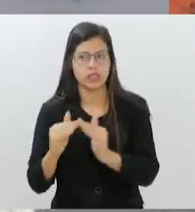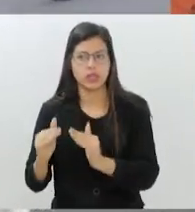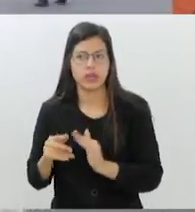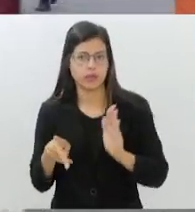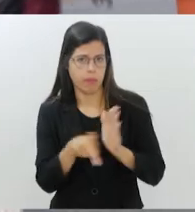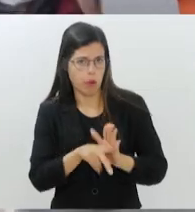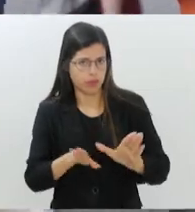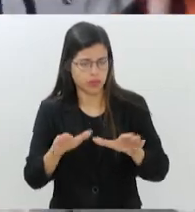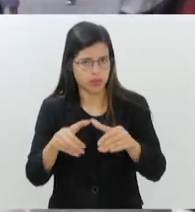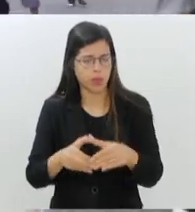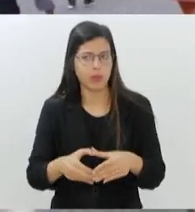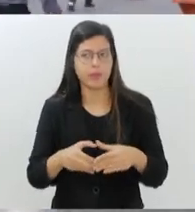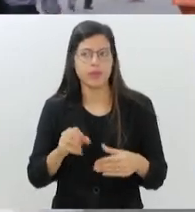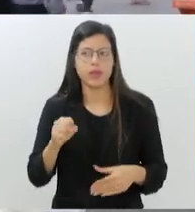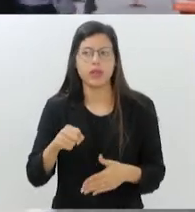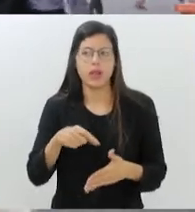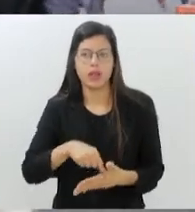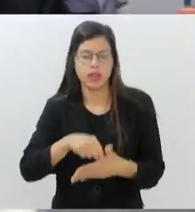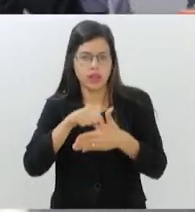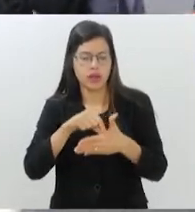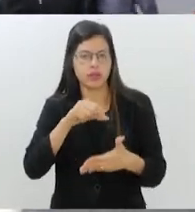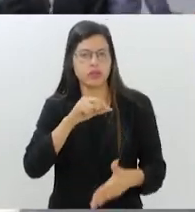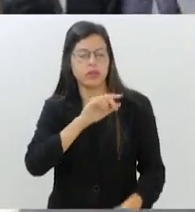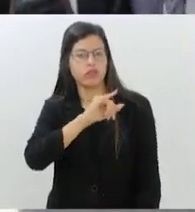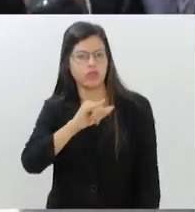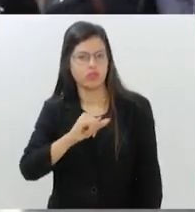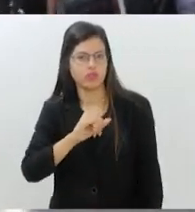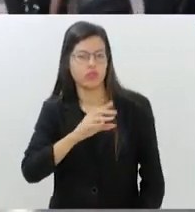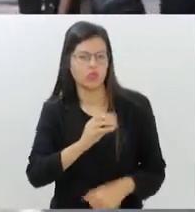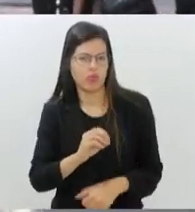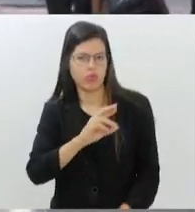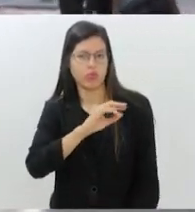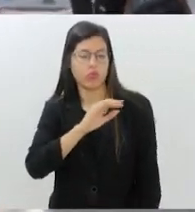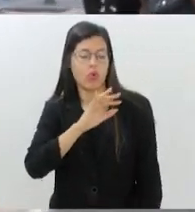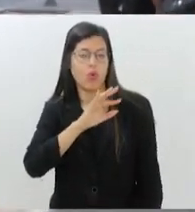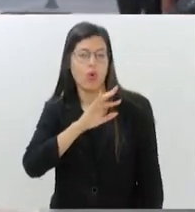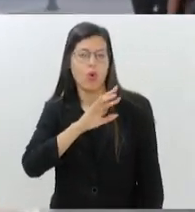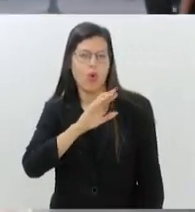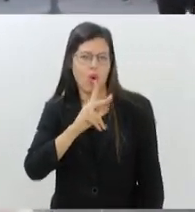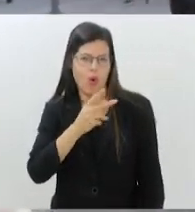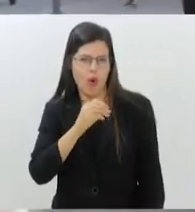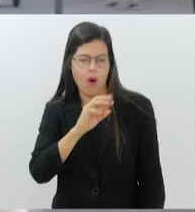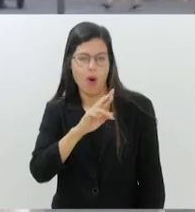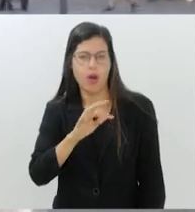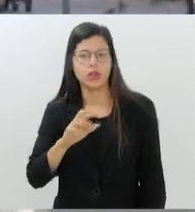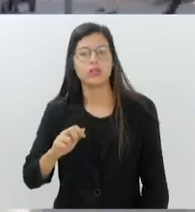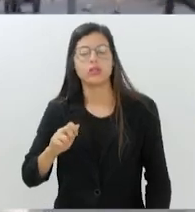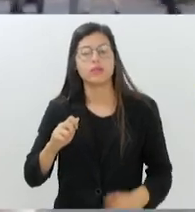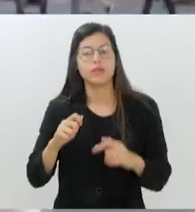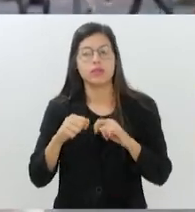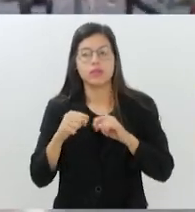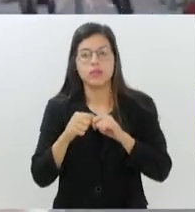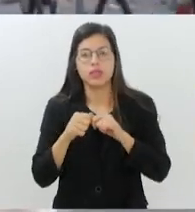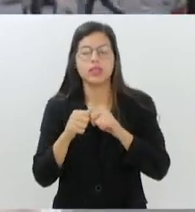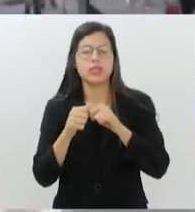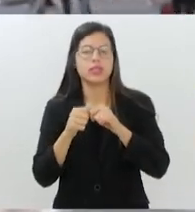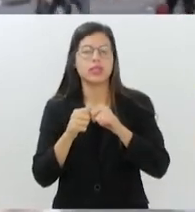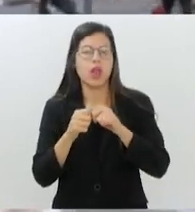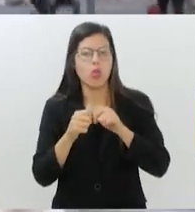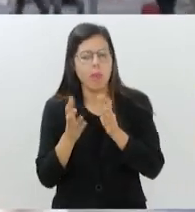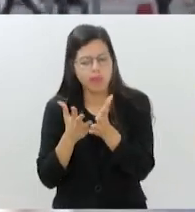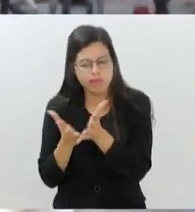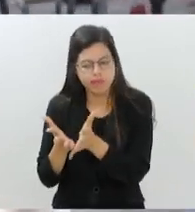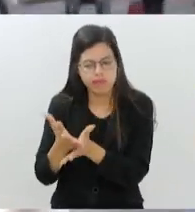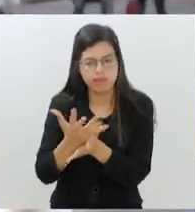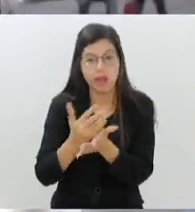sob a liderança do nosso provedor, doutor Francisco Horta, Nós estamos fazendo um grande levantamento, um levantamento mesmo histórico, porque